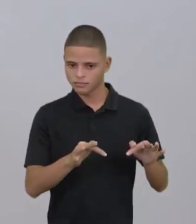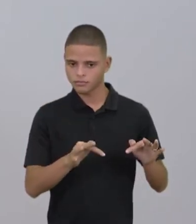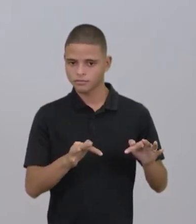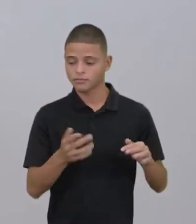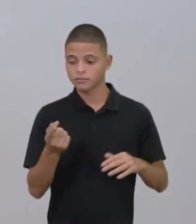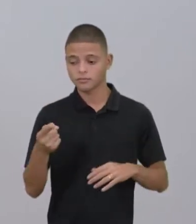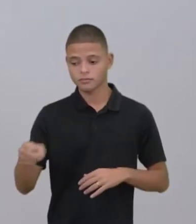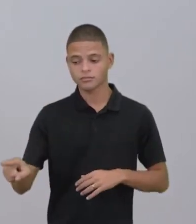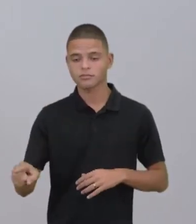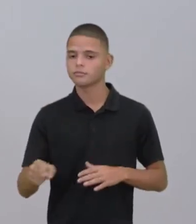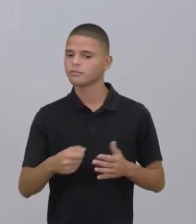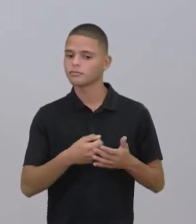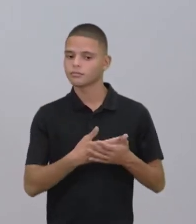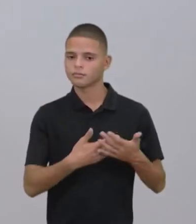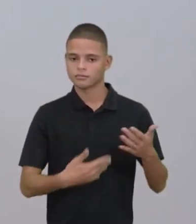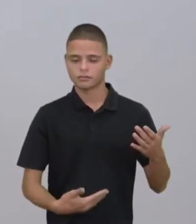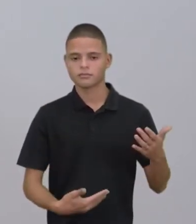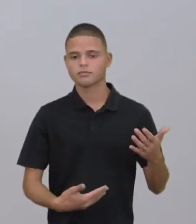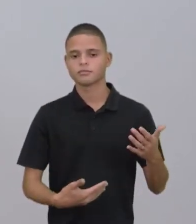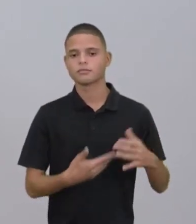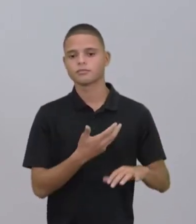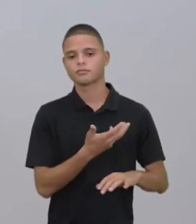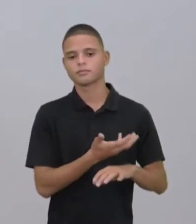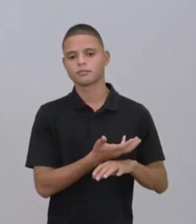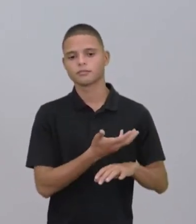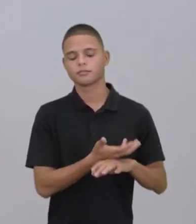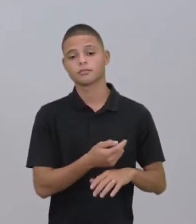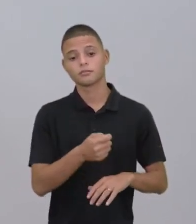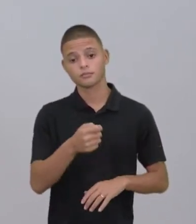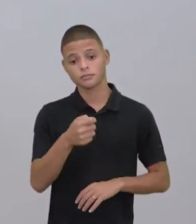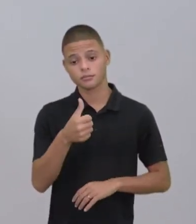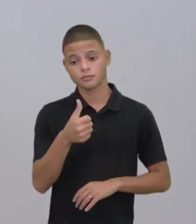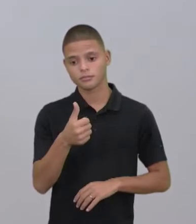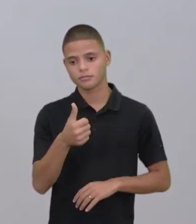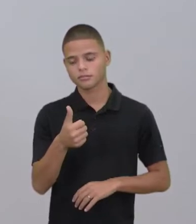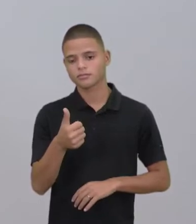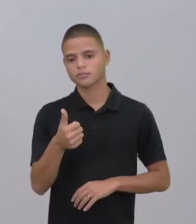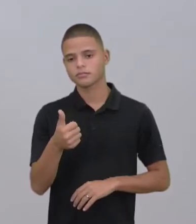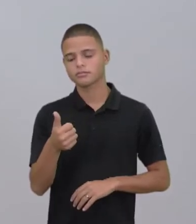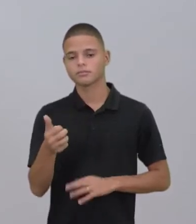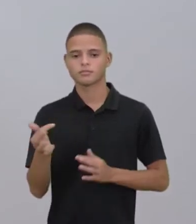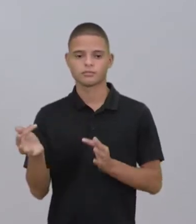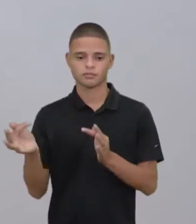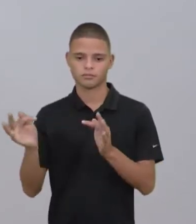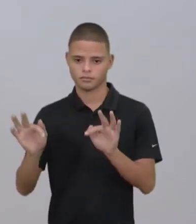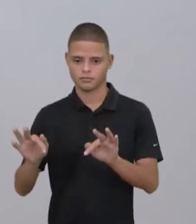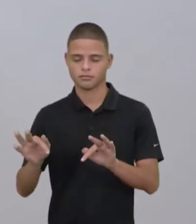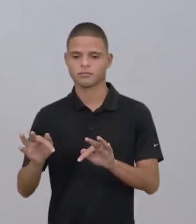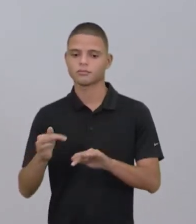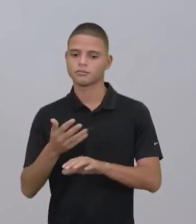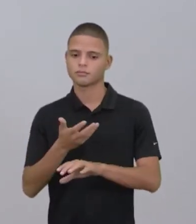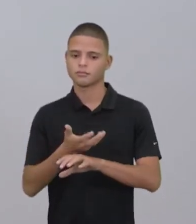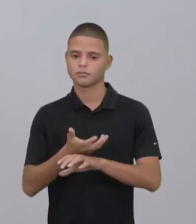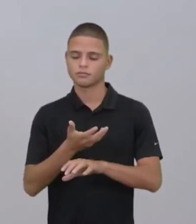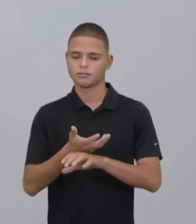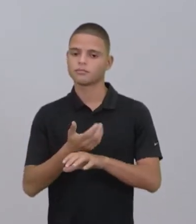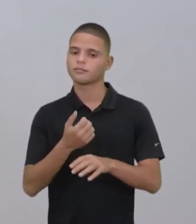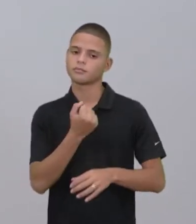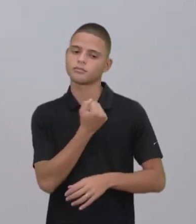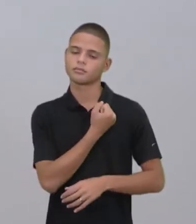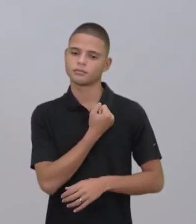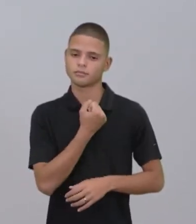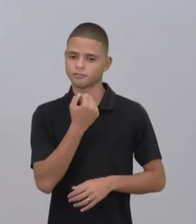última atividade do nosso componente. Então, a gente está quase finalizando o nosso componente, tá? Então, olha,